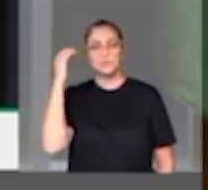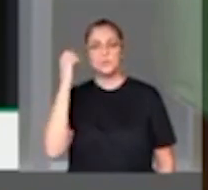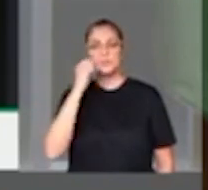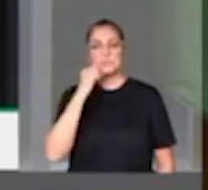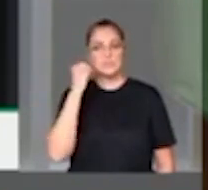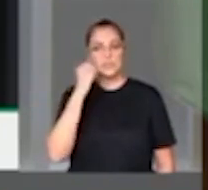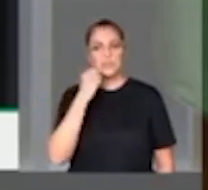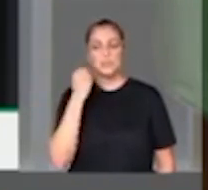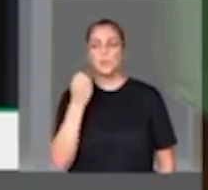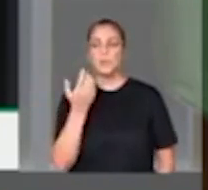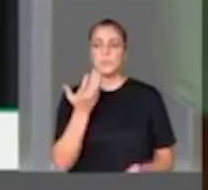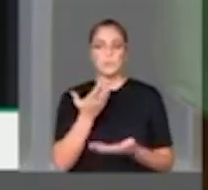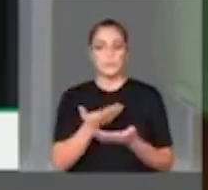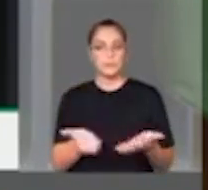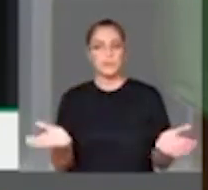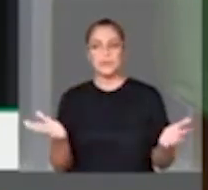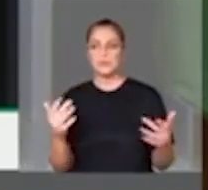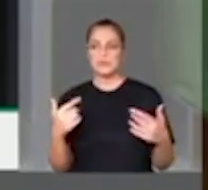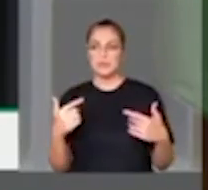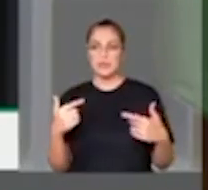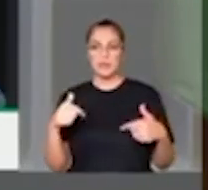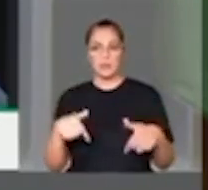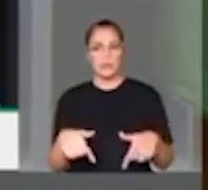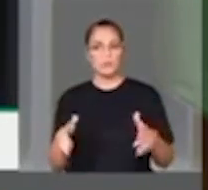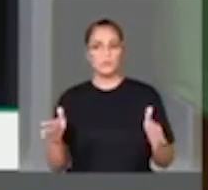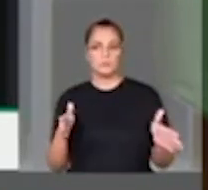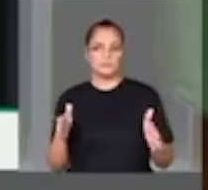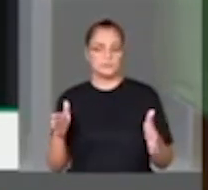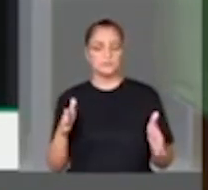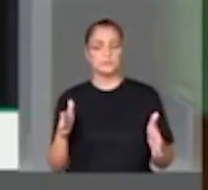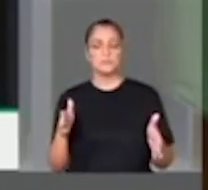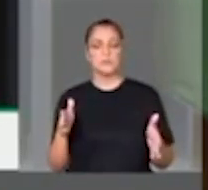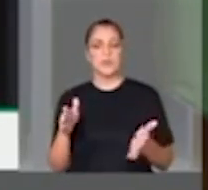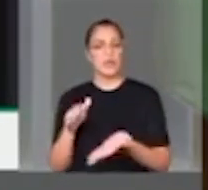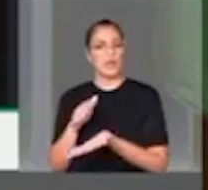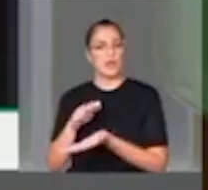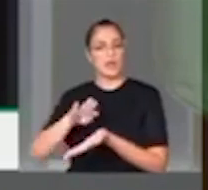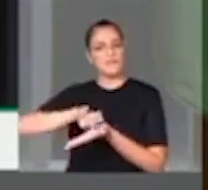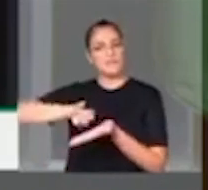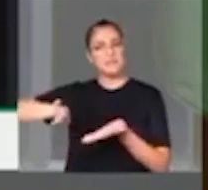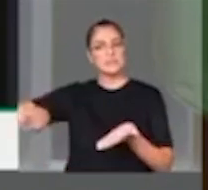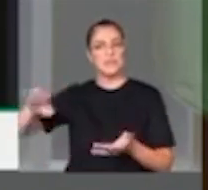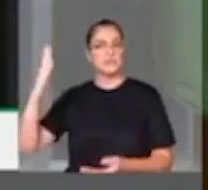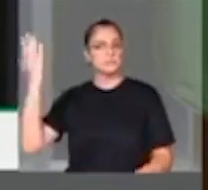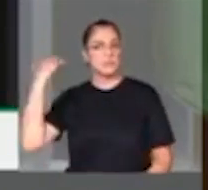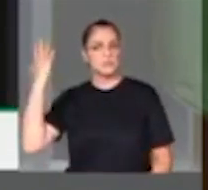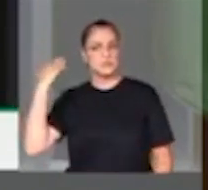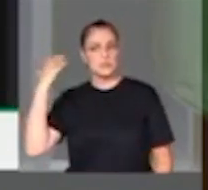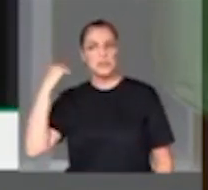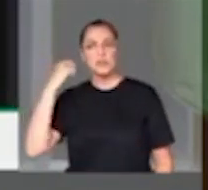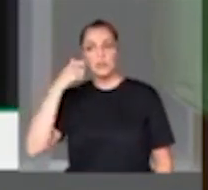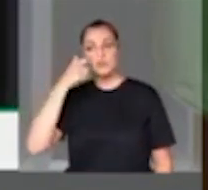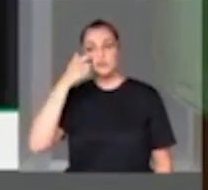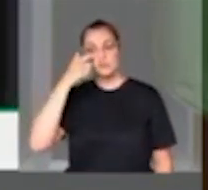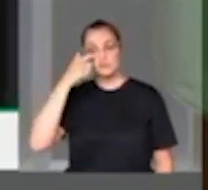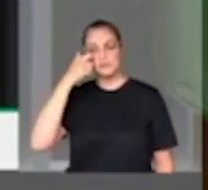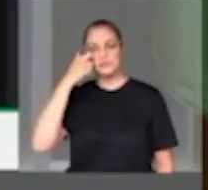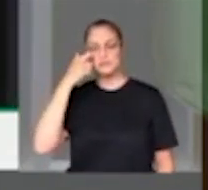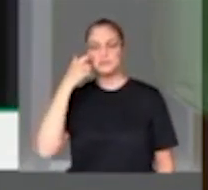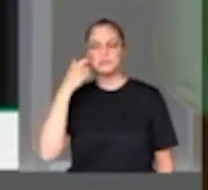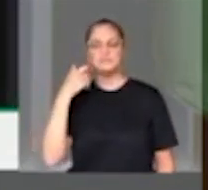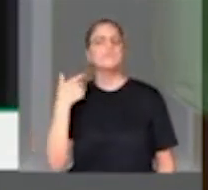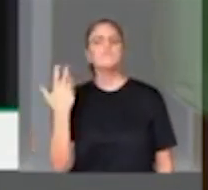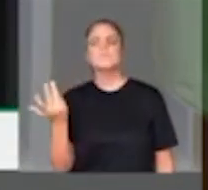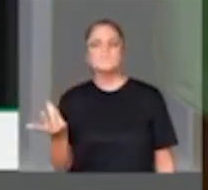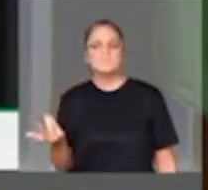afastados do Congresso, deputados, em momentos anteriores. Se tem algum tipo de